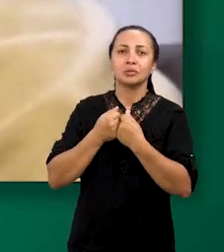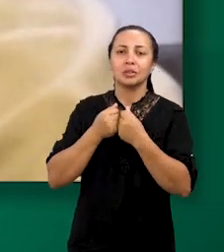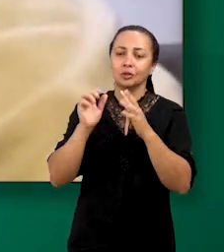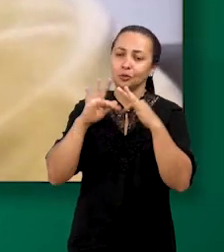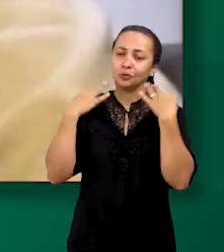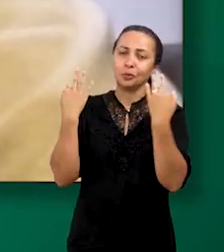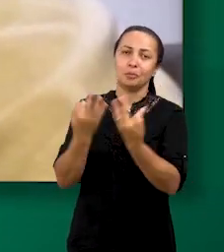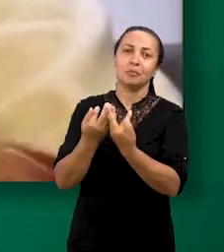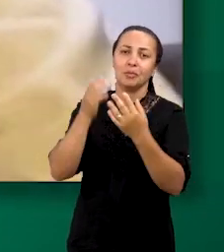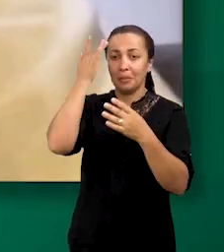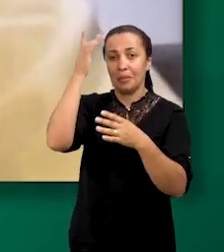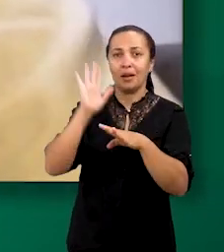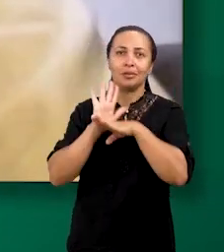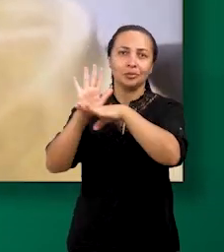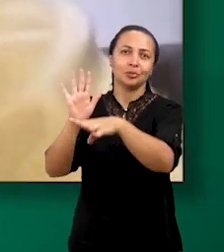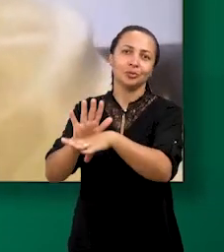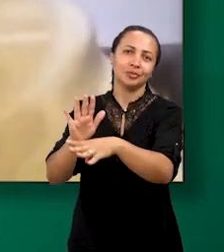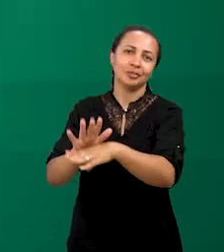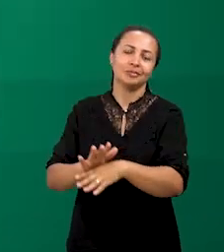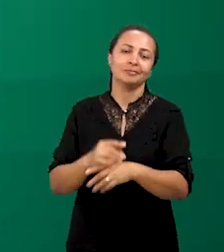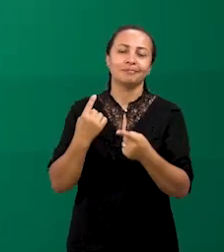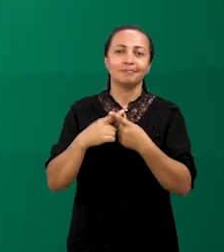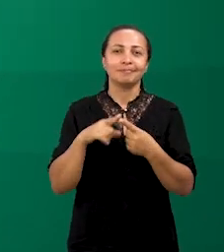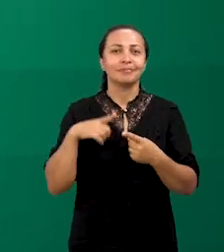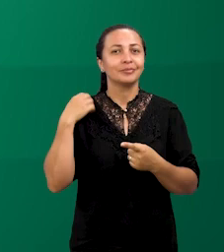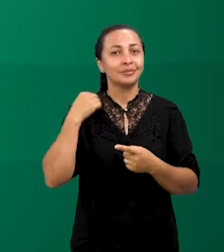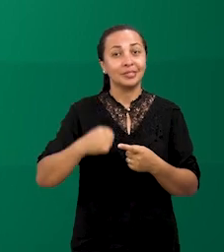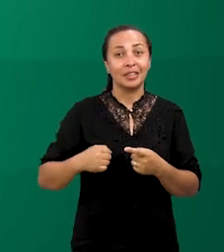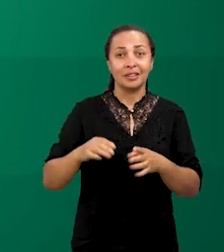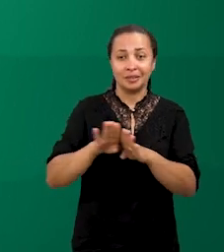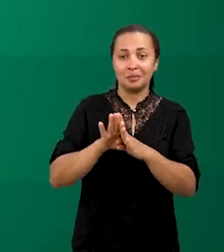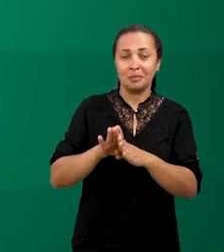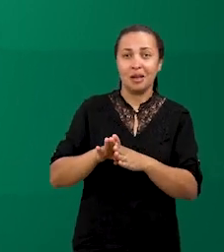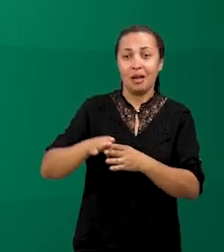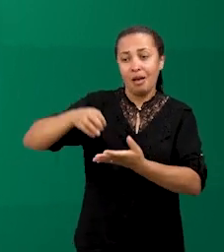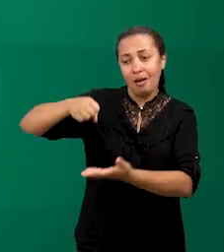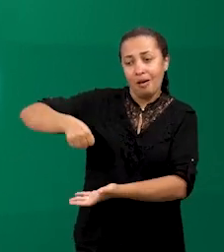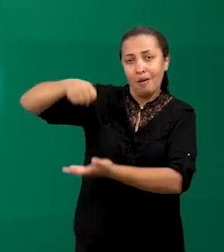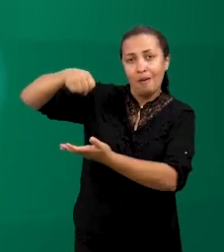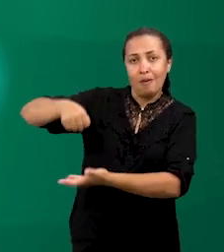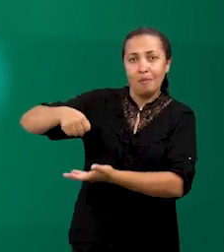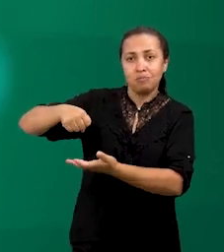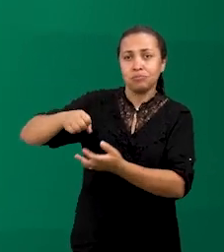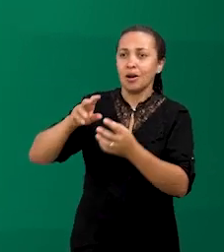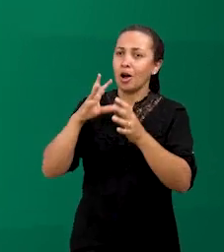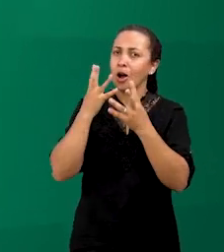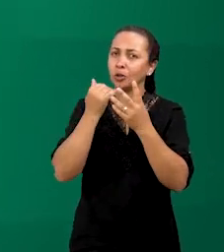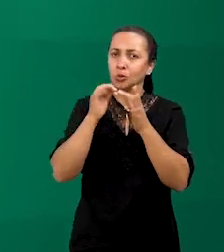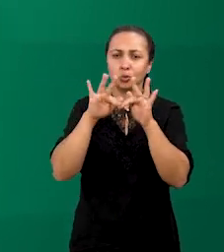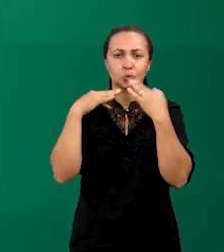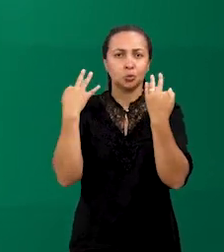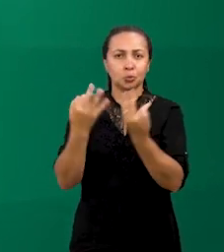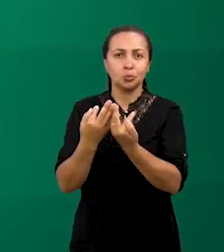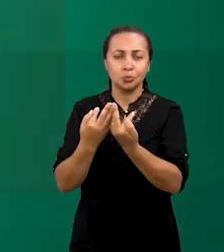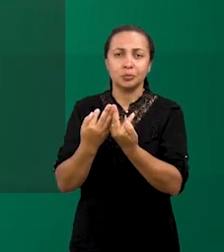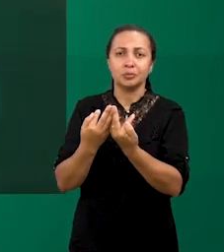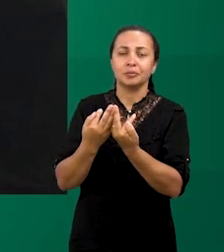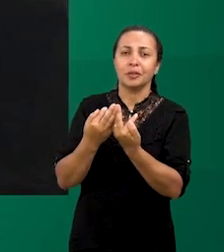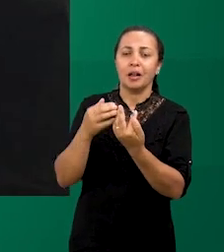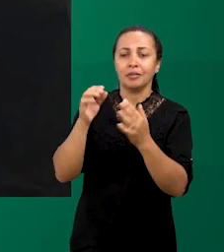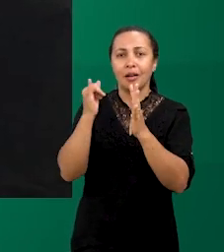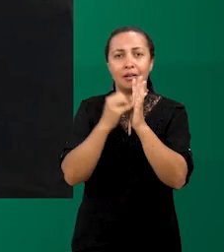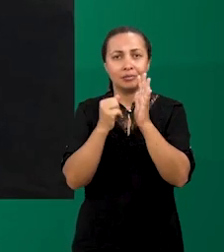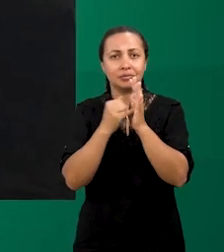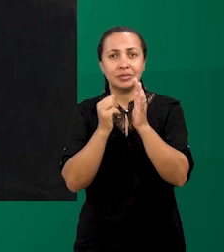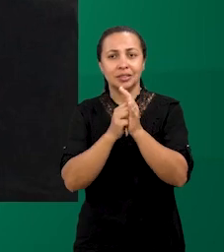a família. Porque como a gente às vezes recebe doação de cesta básica, geralmente as pessoas que estão cadastradas no mapa da fome são